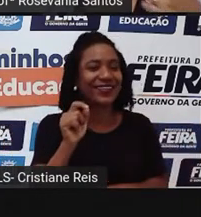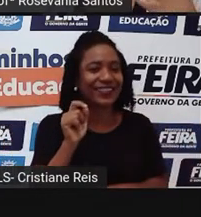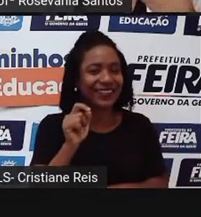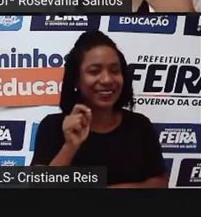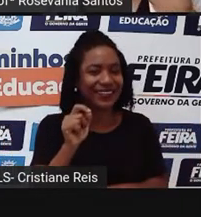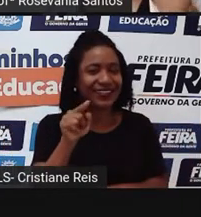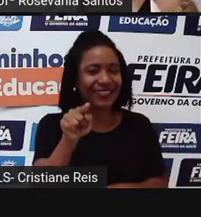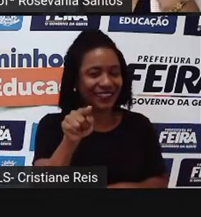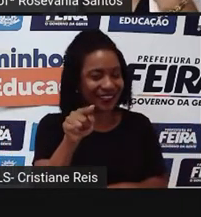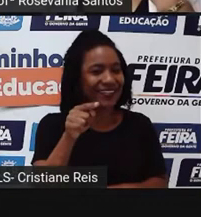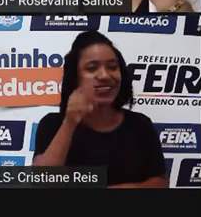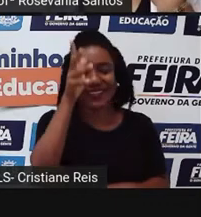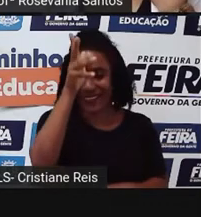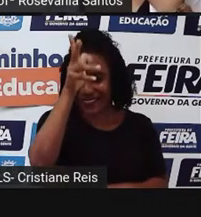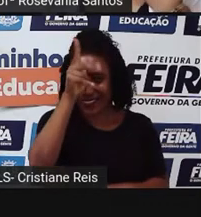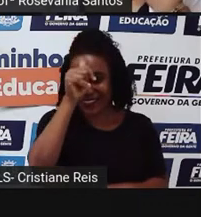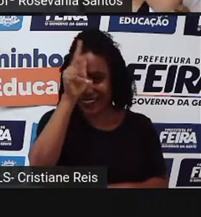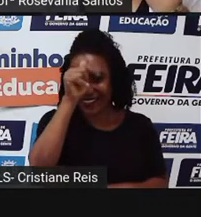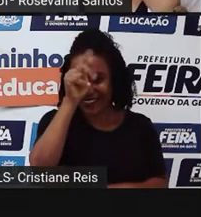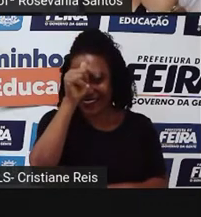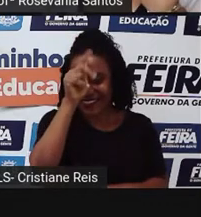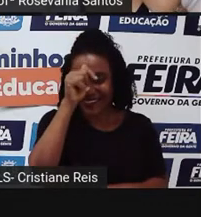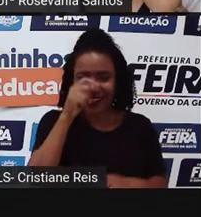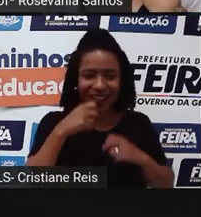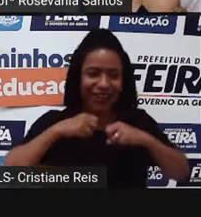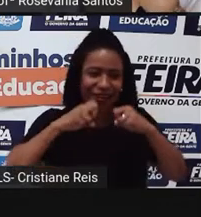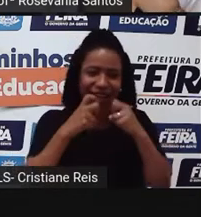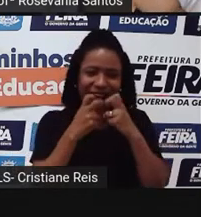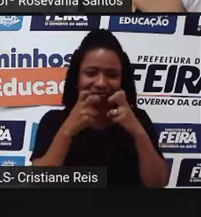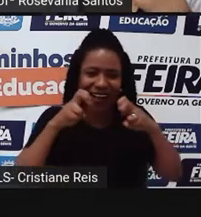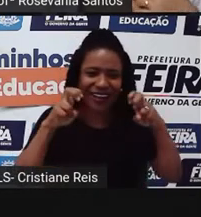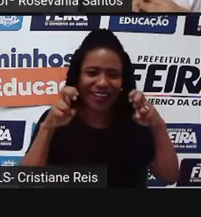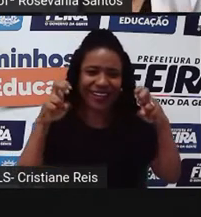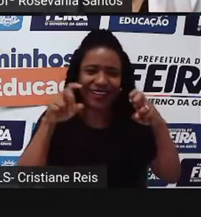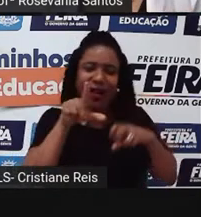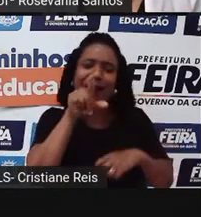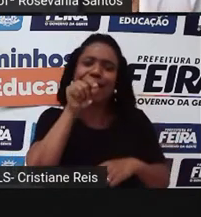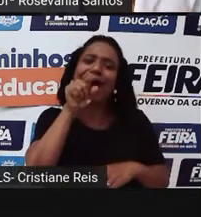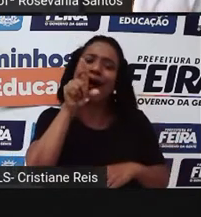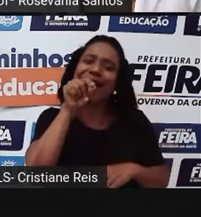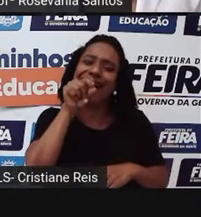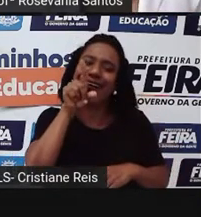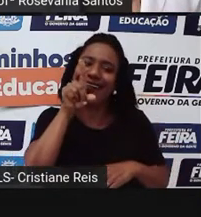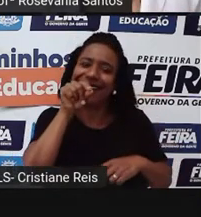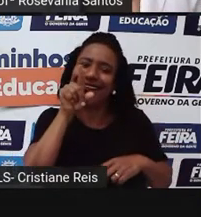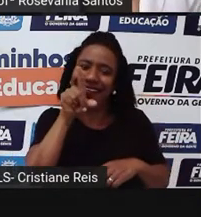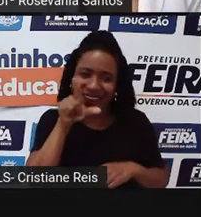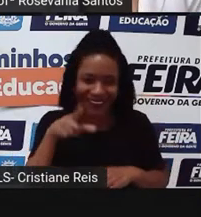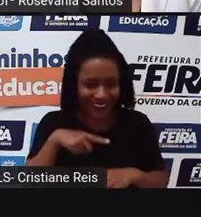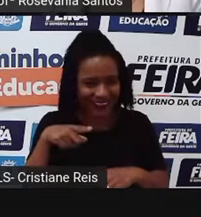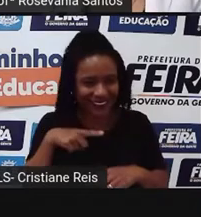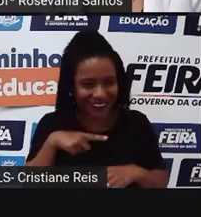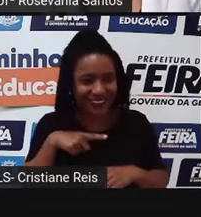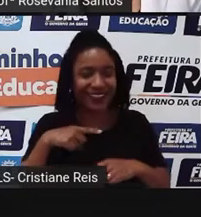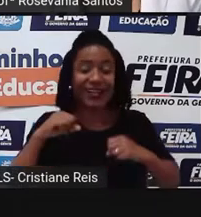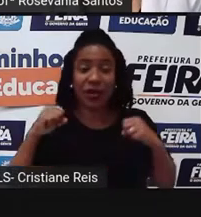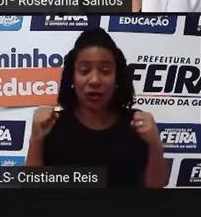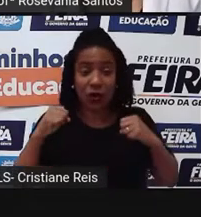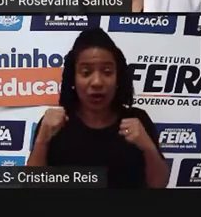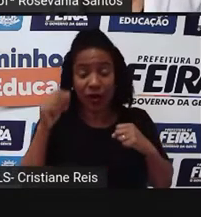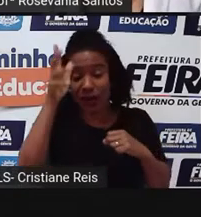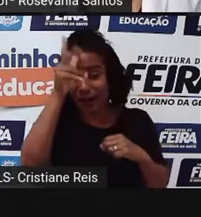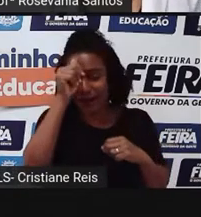São esses barulhinhos do campo, né? É tão característico quem vai para esses